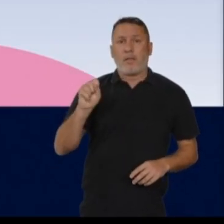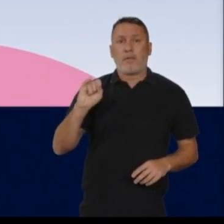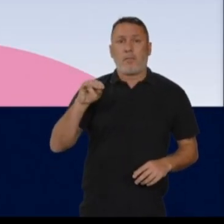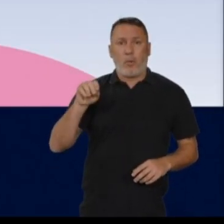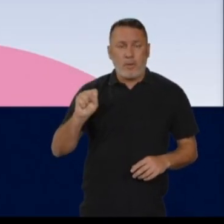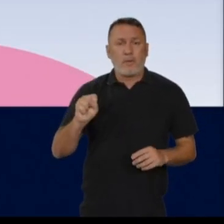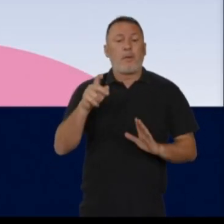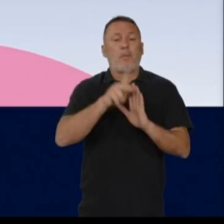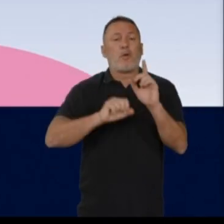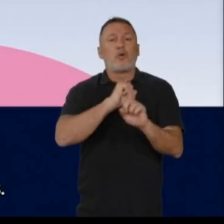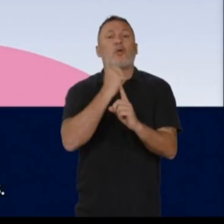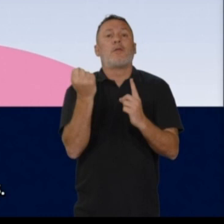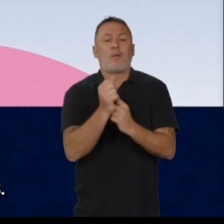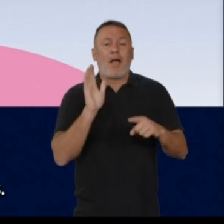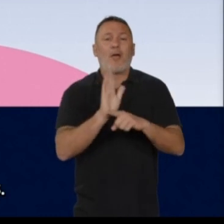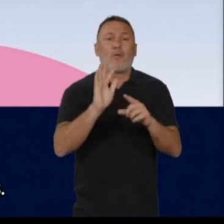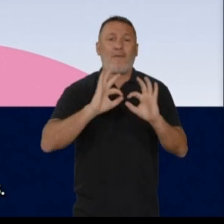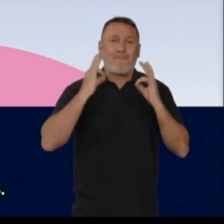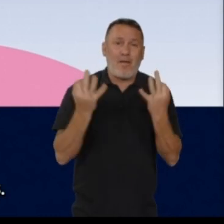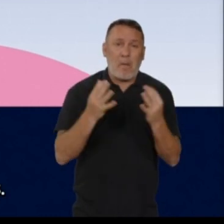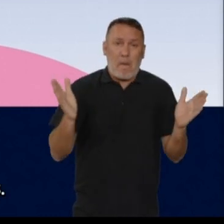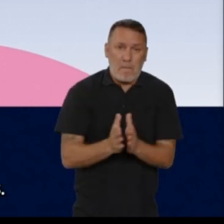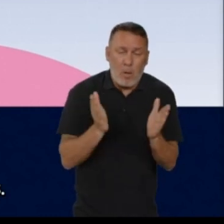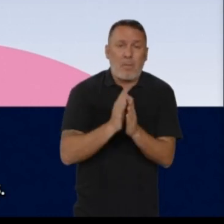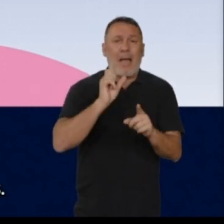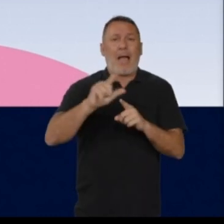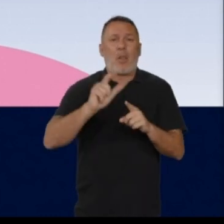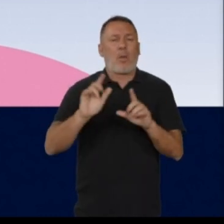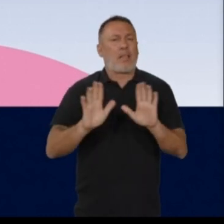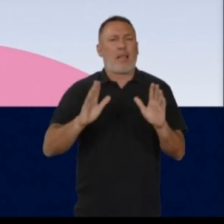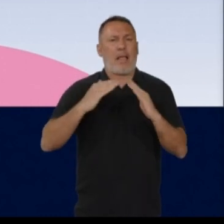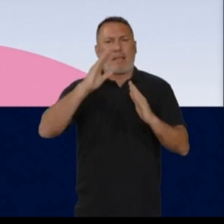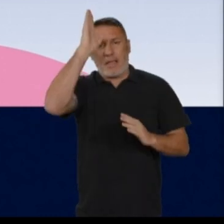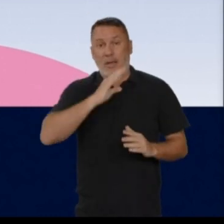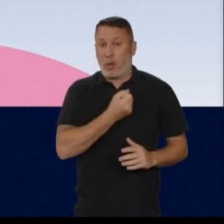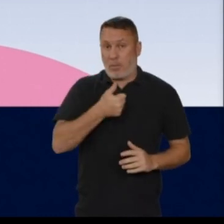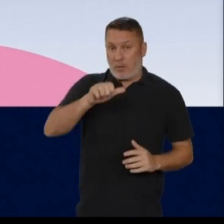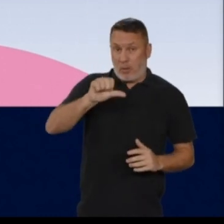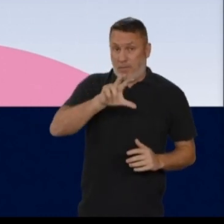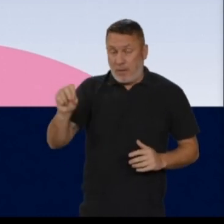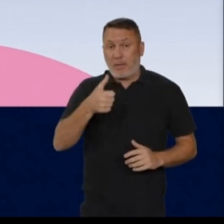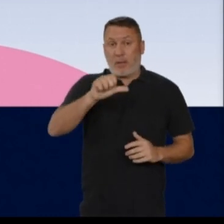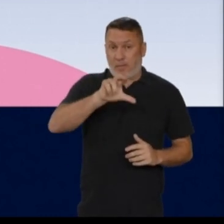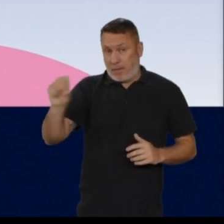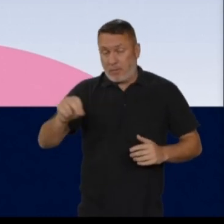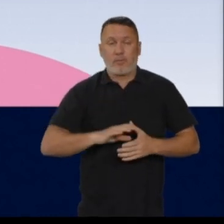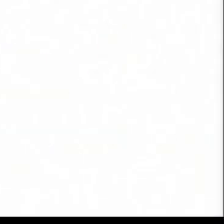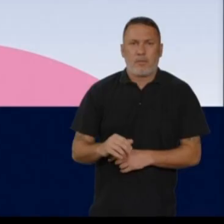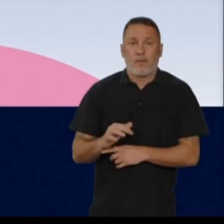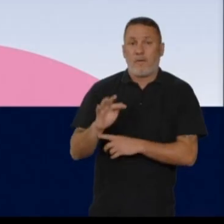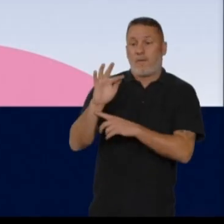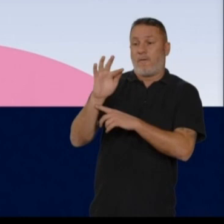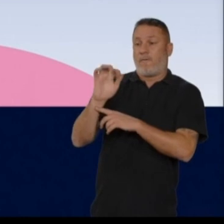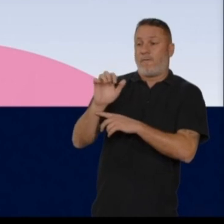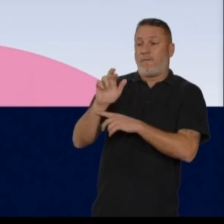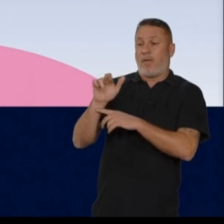Simões. Pelos projetos sociais é aluguel zero para as famílias necessitadas. Eliane Simões, 19500, 19500.